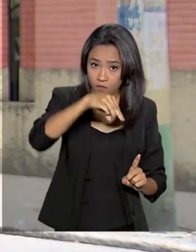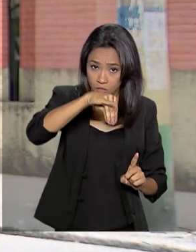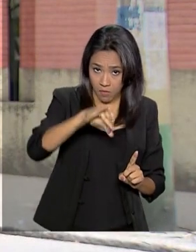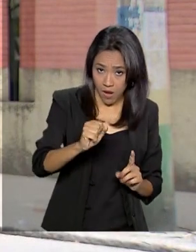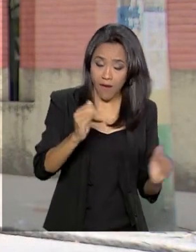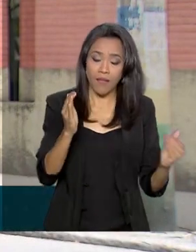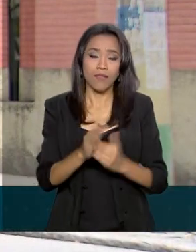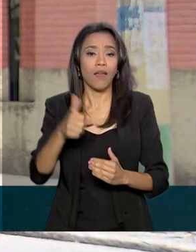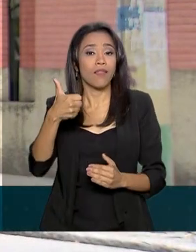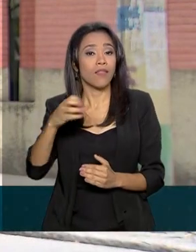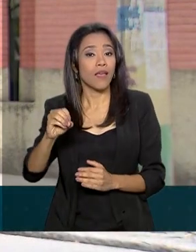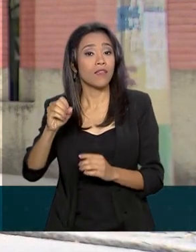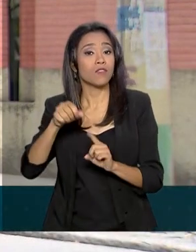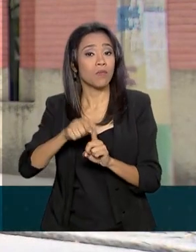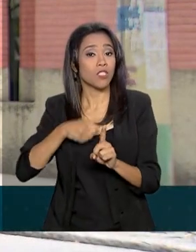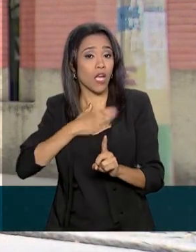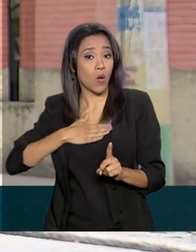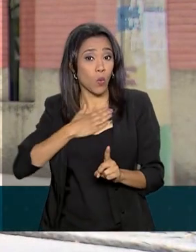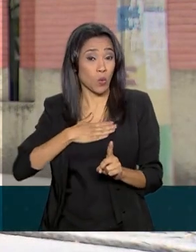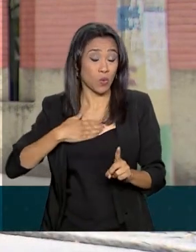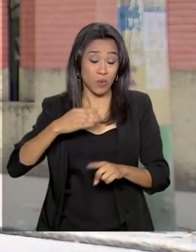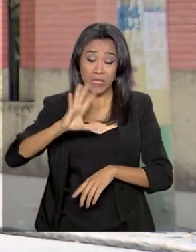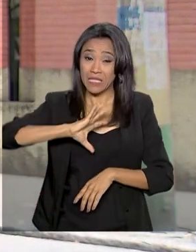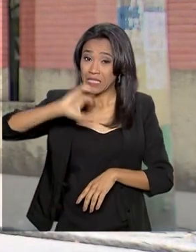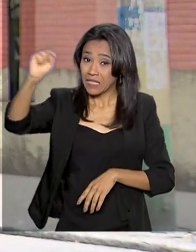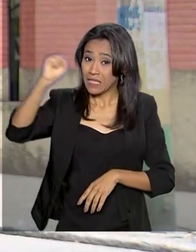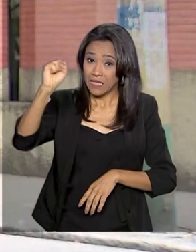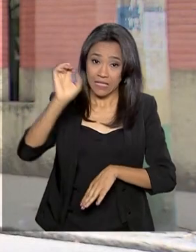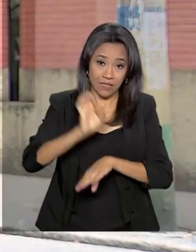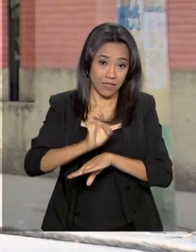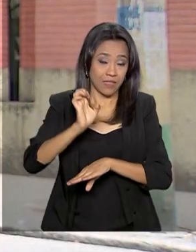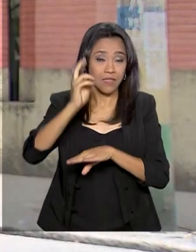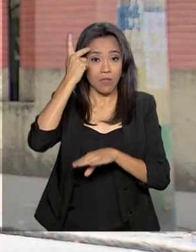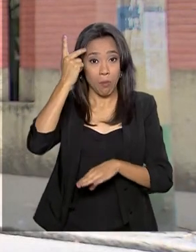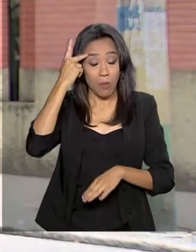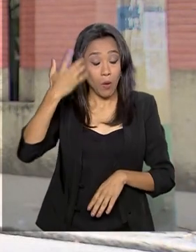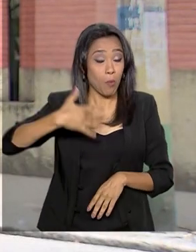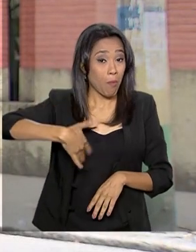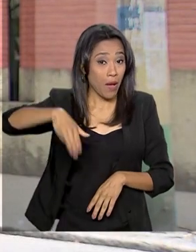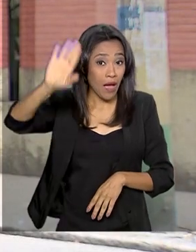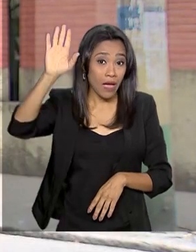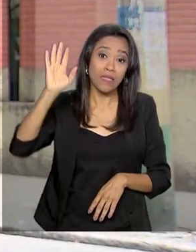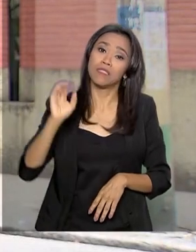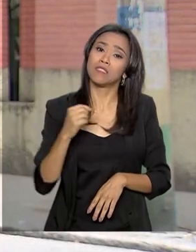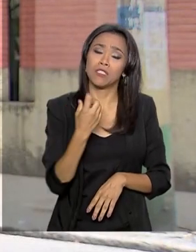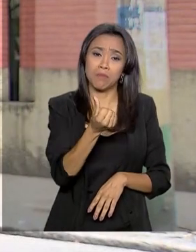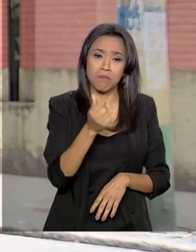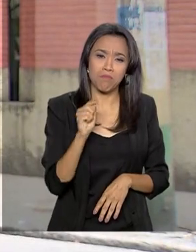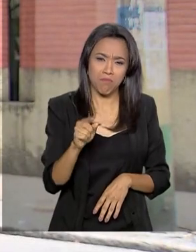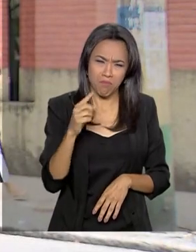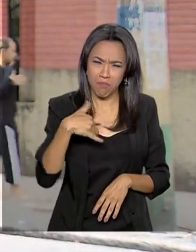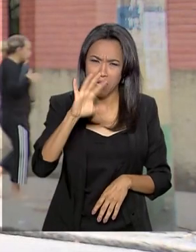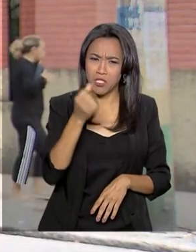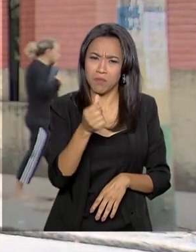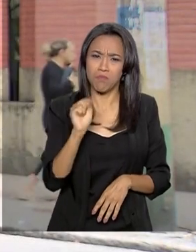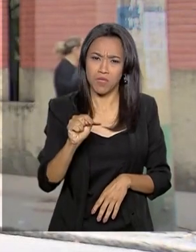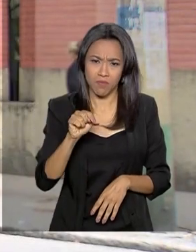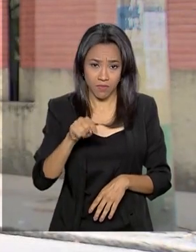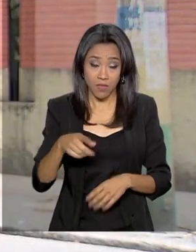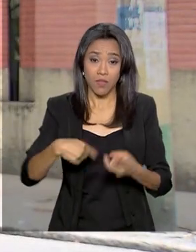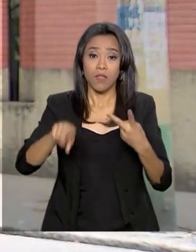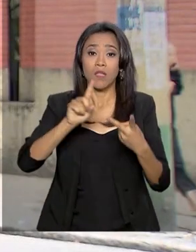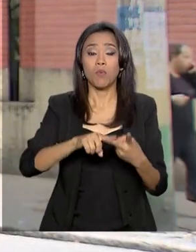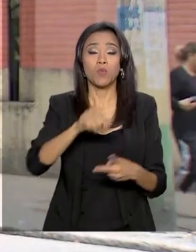São Paulo lidera a estatística com 1.662 casos, depois vem o Rio de Janeiro com 6